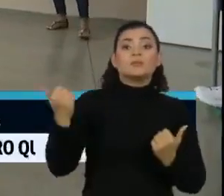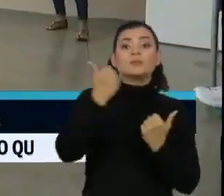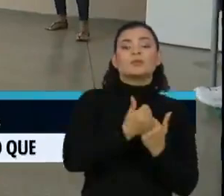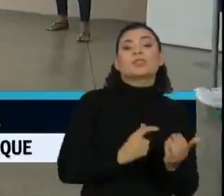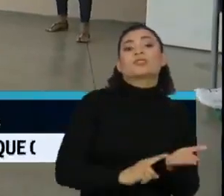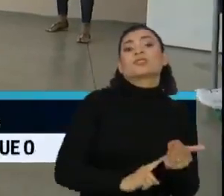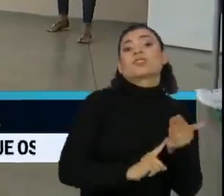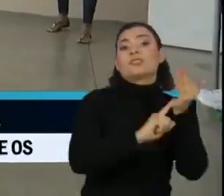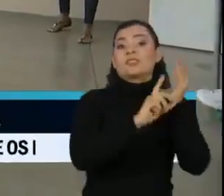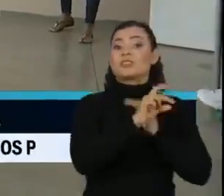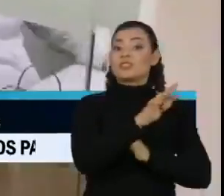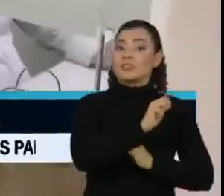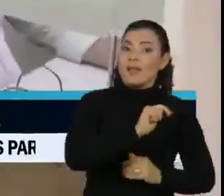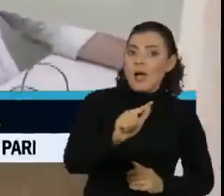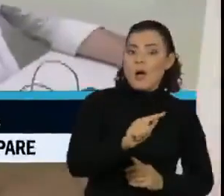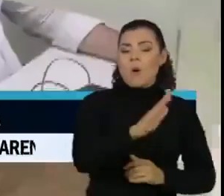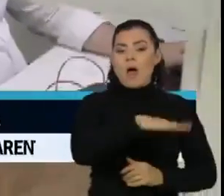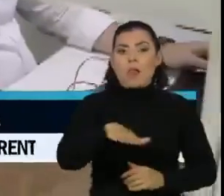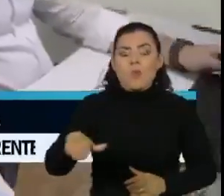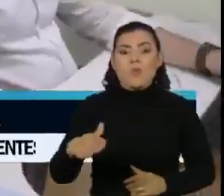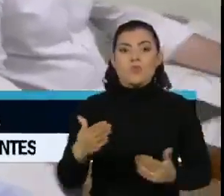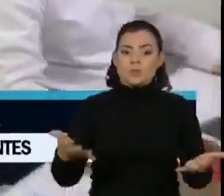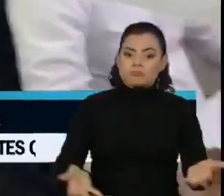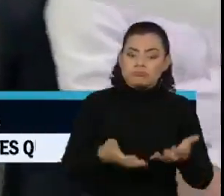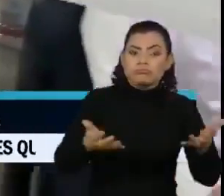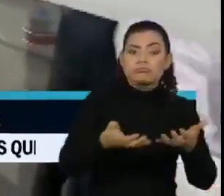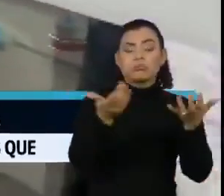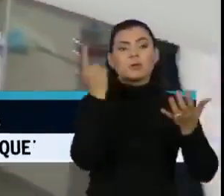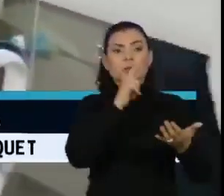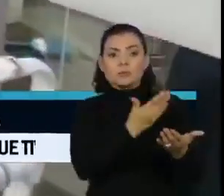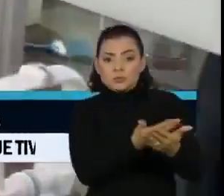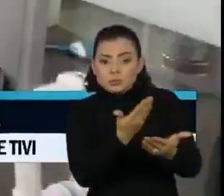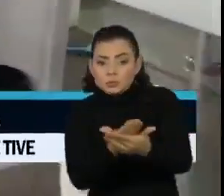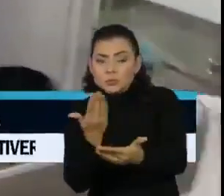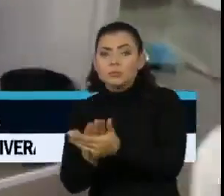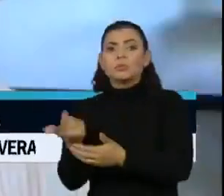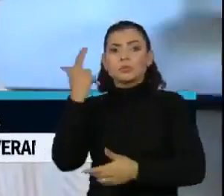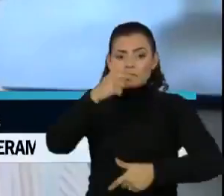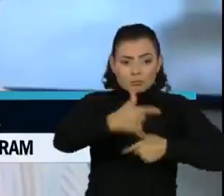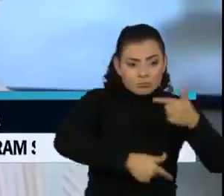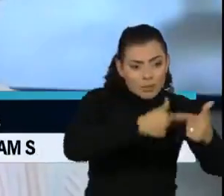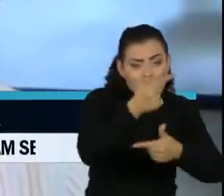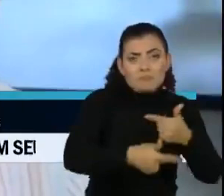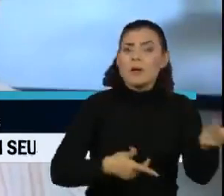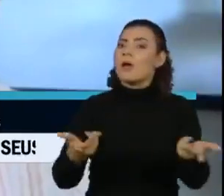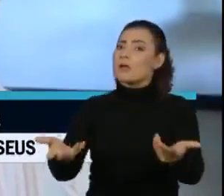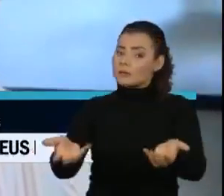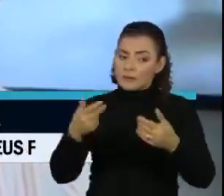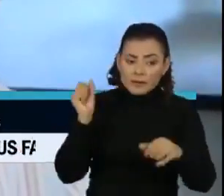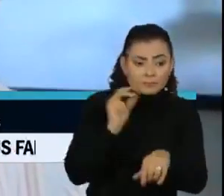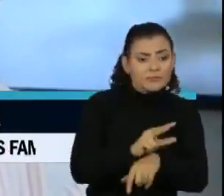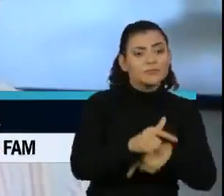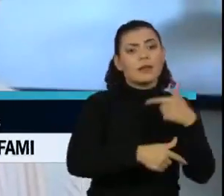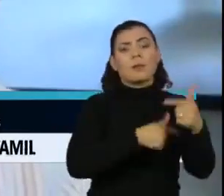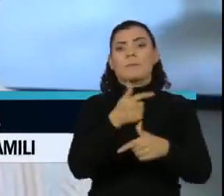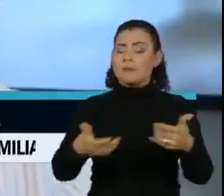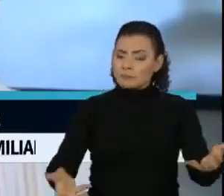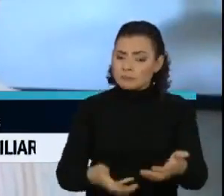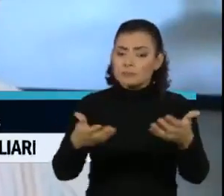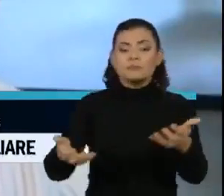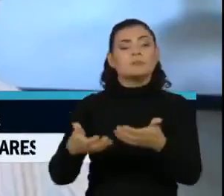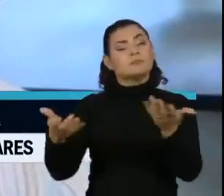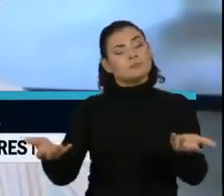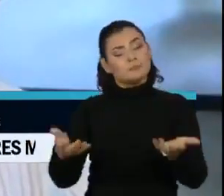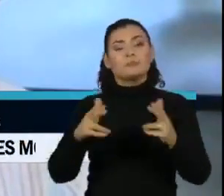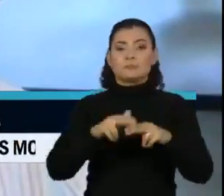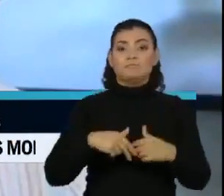vida das pessoas, dos estudantes, que vai favorecer o estudo, o trabalho, a busca de emprego, etc. E eu